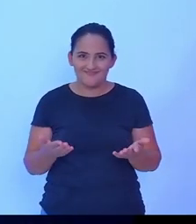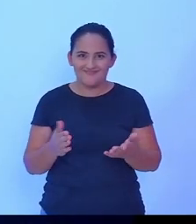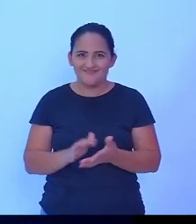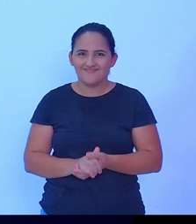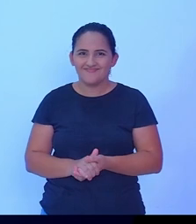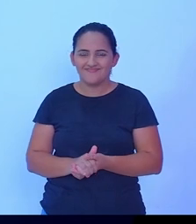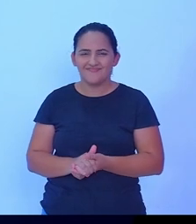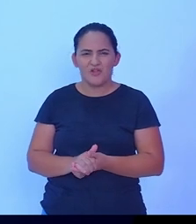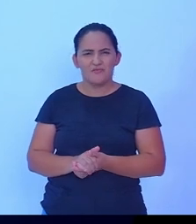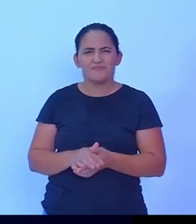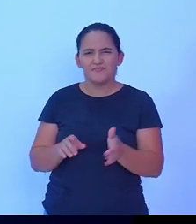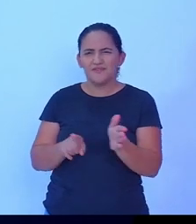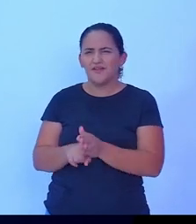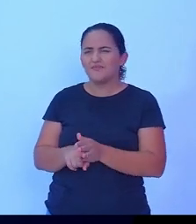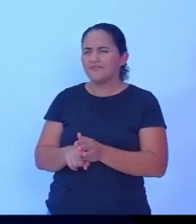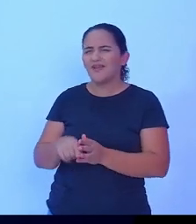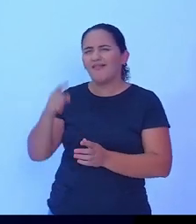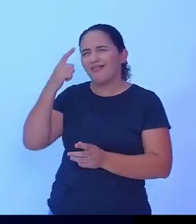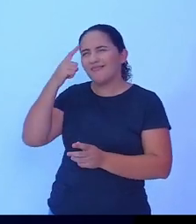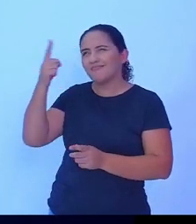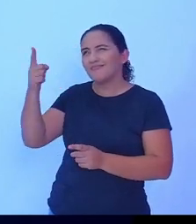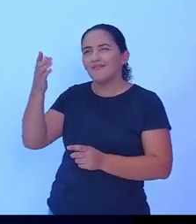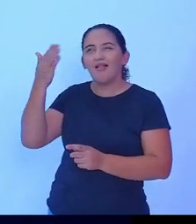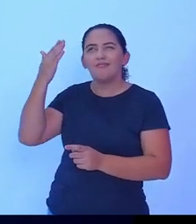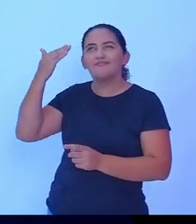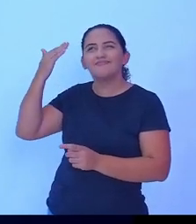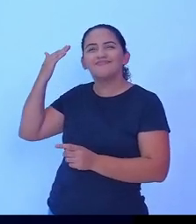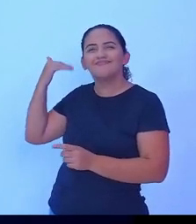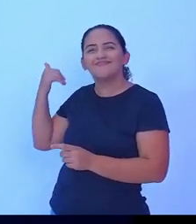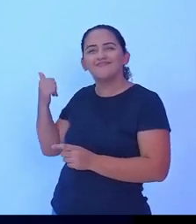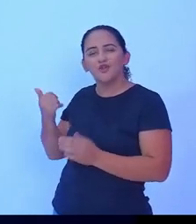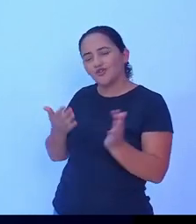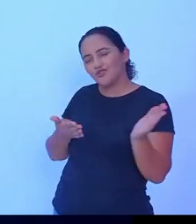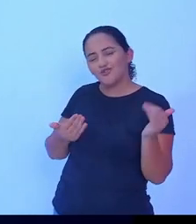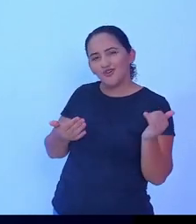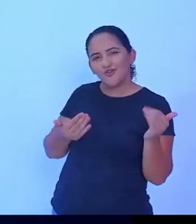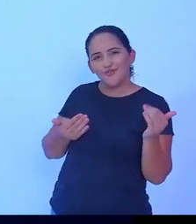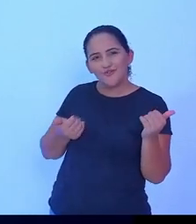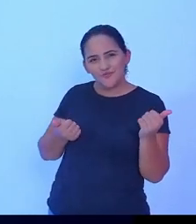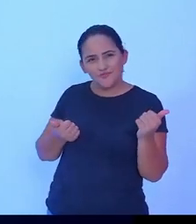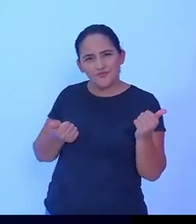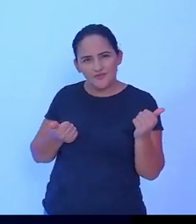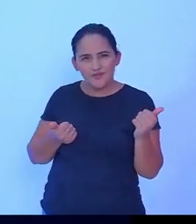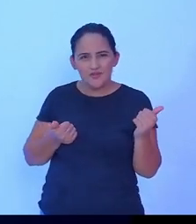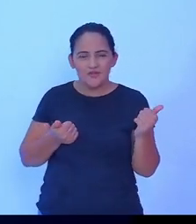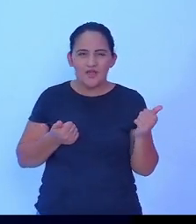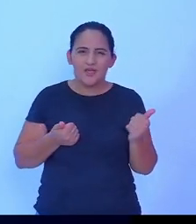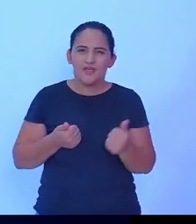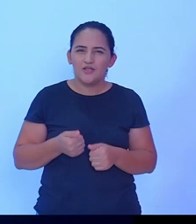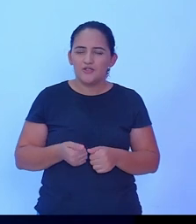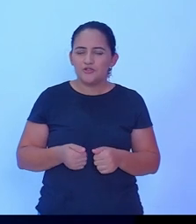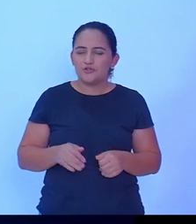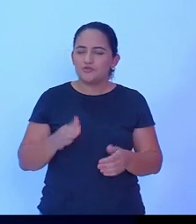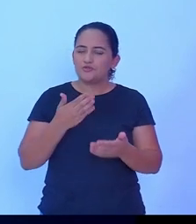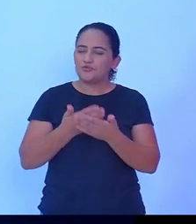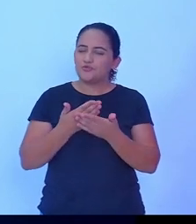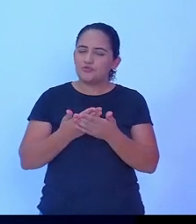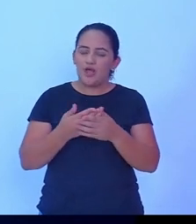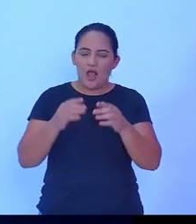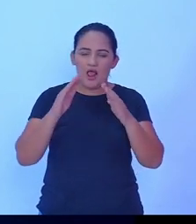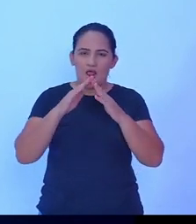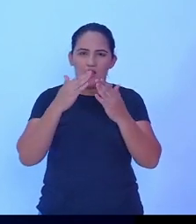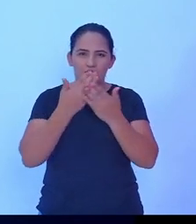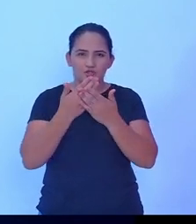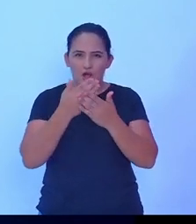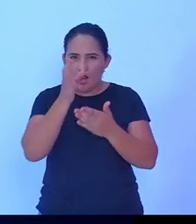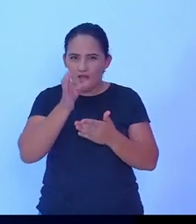porque eu me lembrei quando eu era garoto novo, eu estava no catecismo que sou católico e eu comecei a praticar